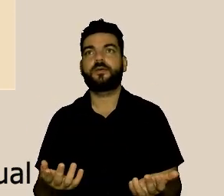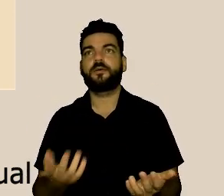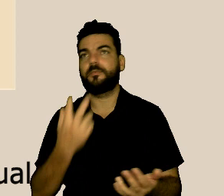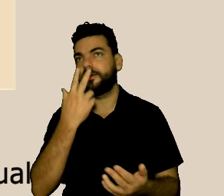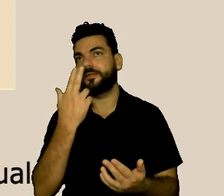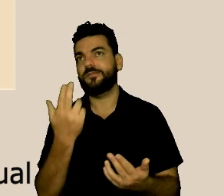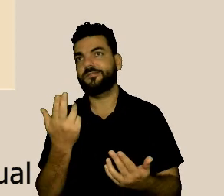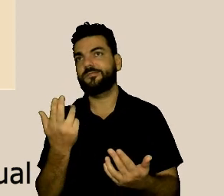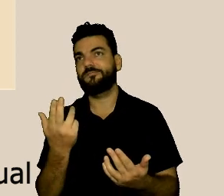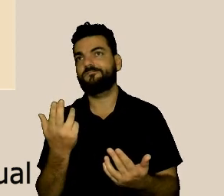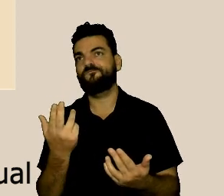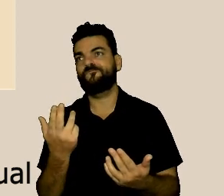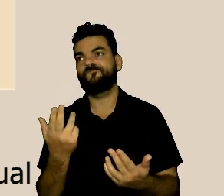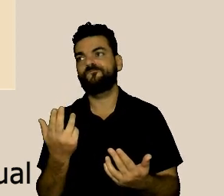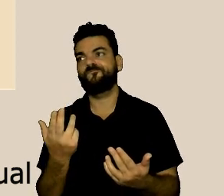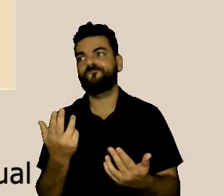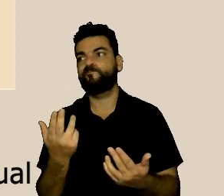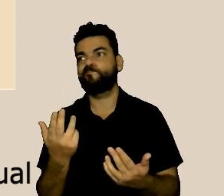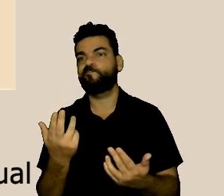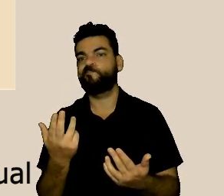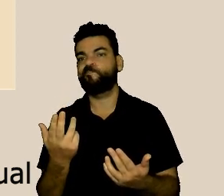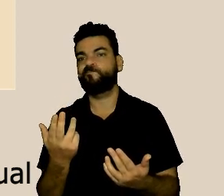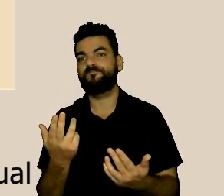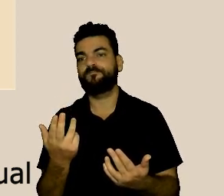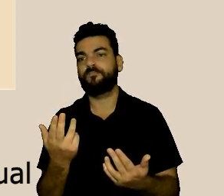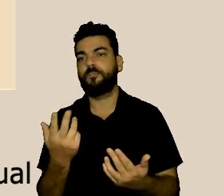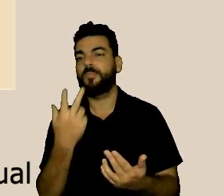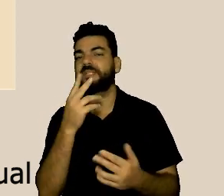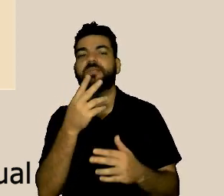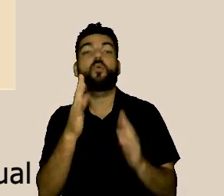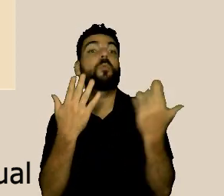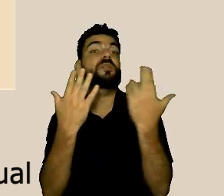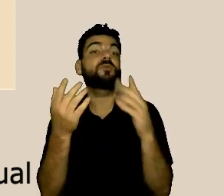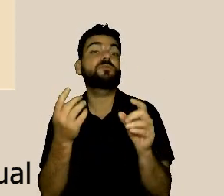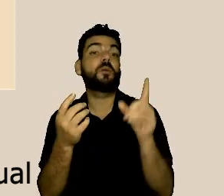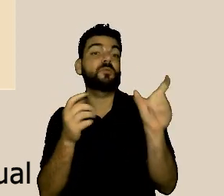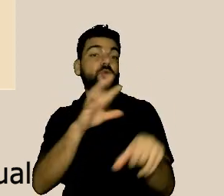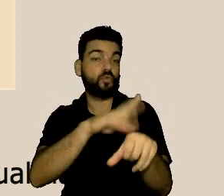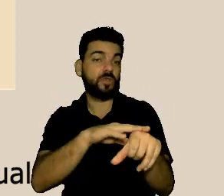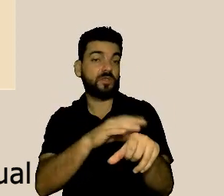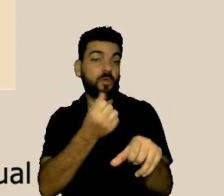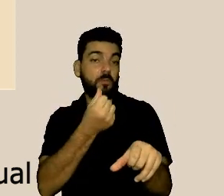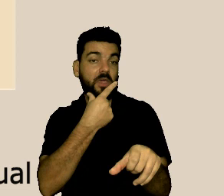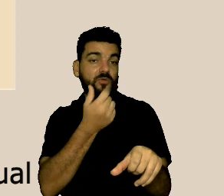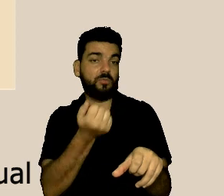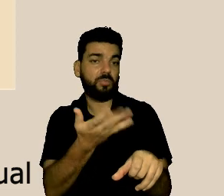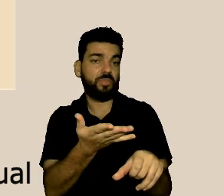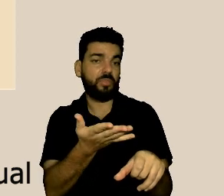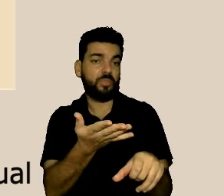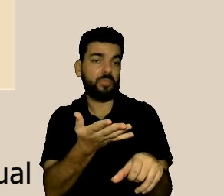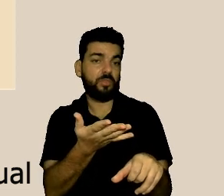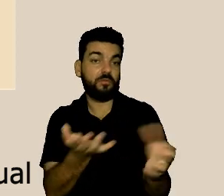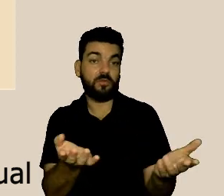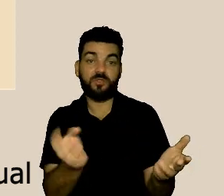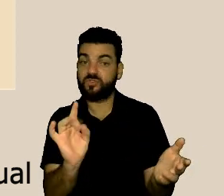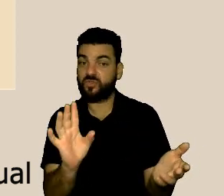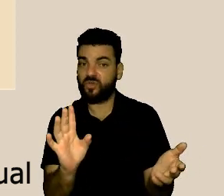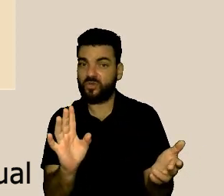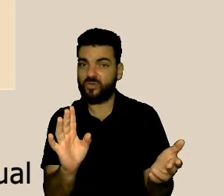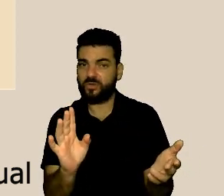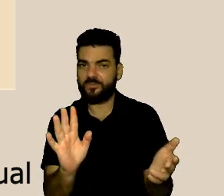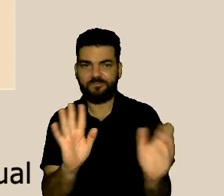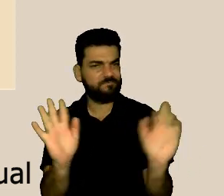só dar um remédio para o adoecimento se a gente não procurar a cura.